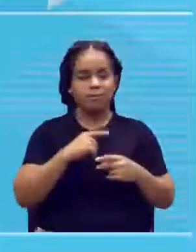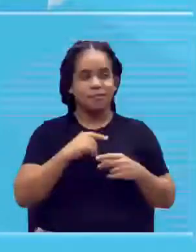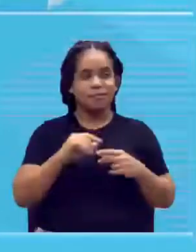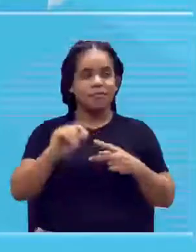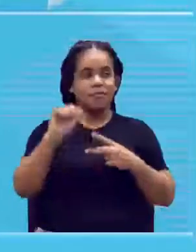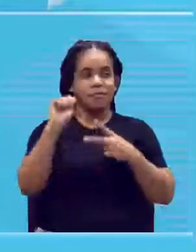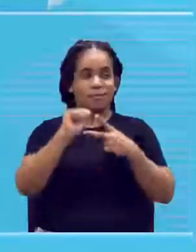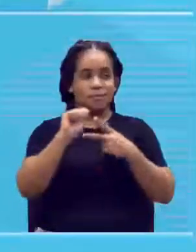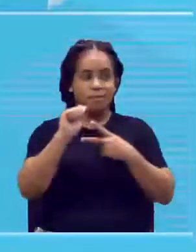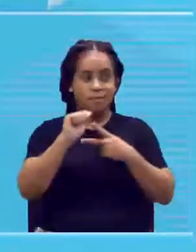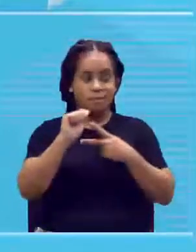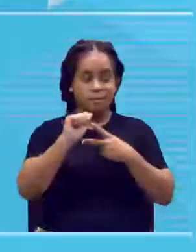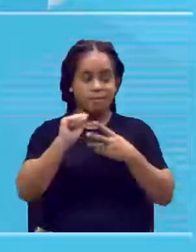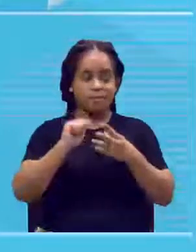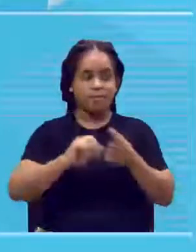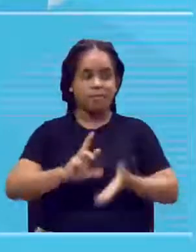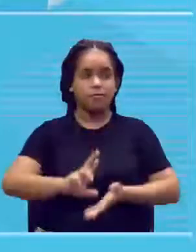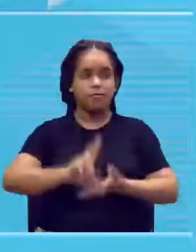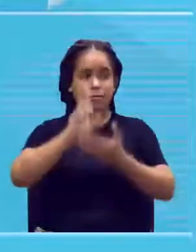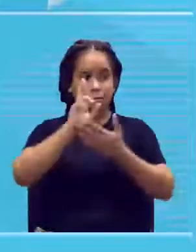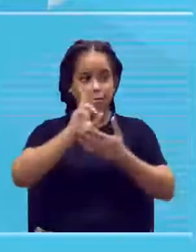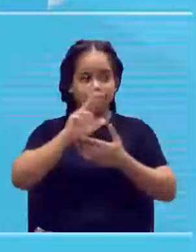representa o gene.